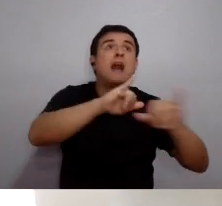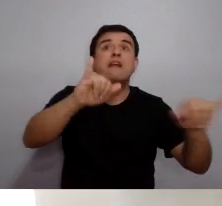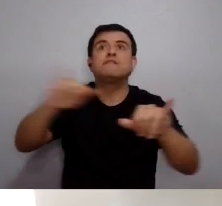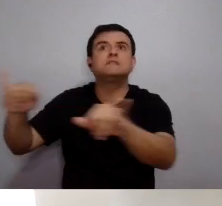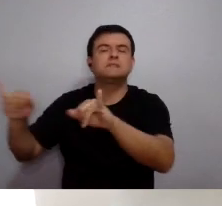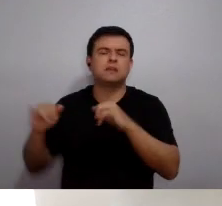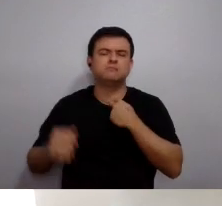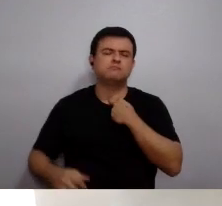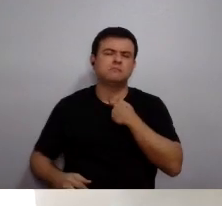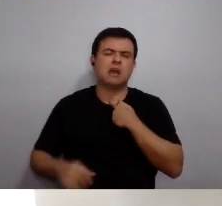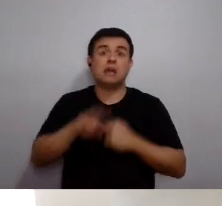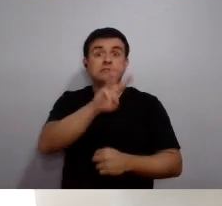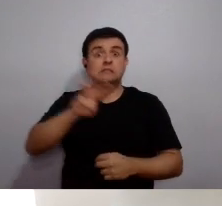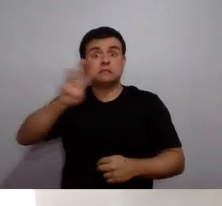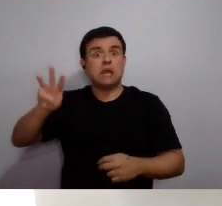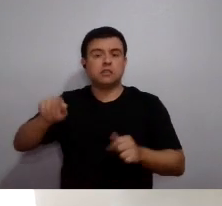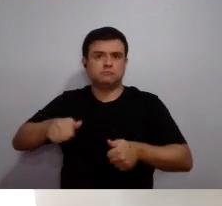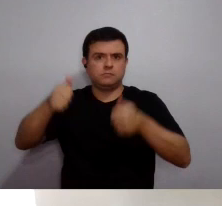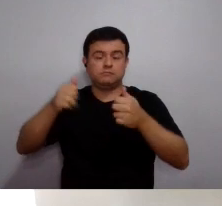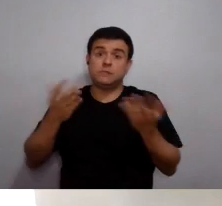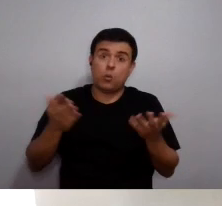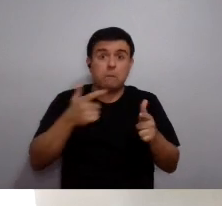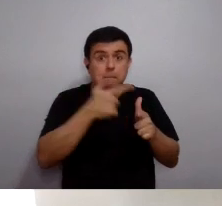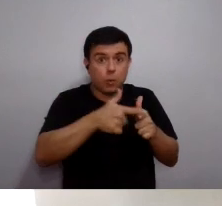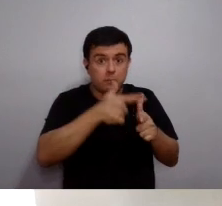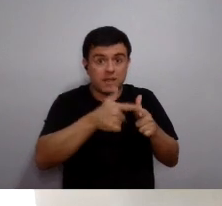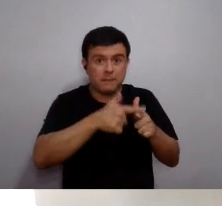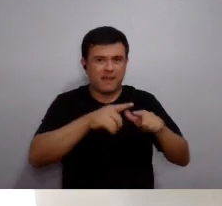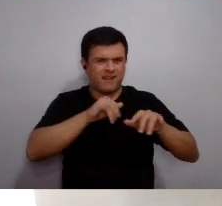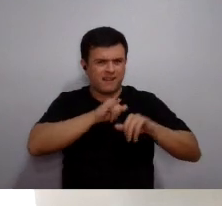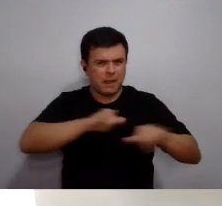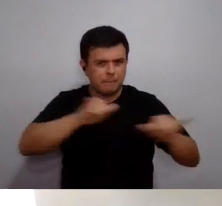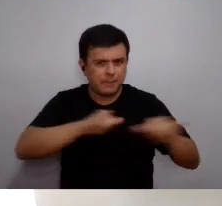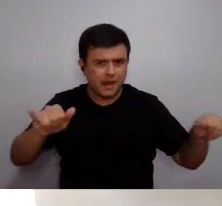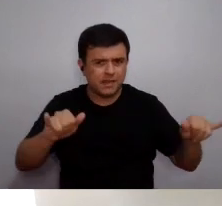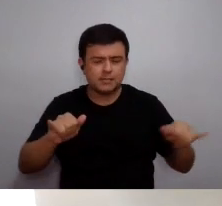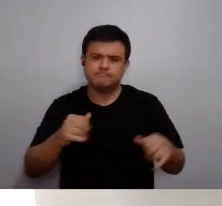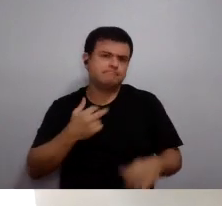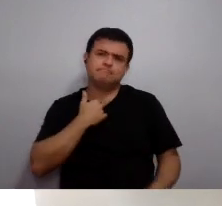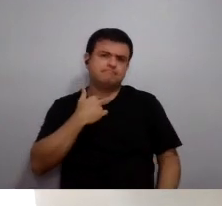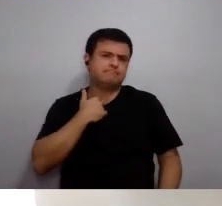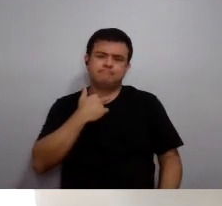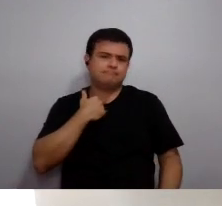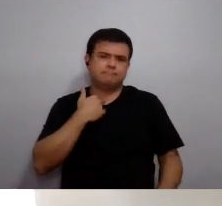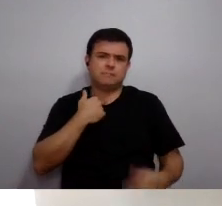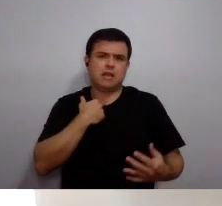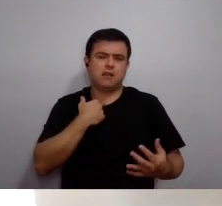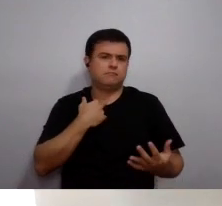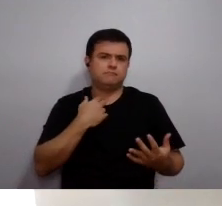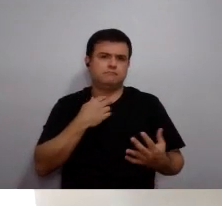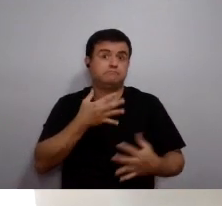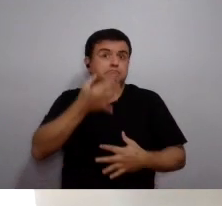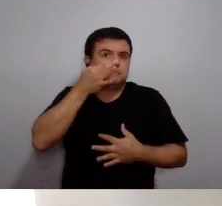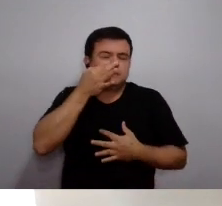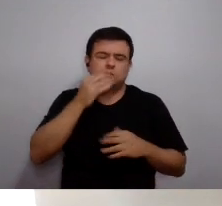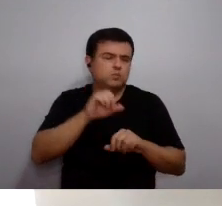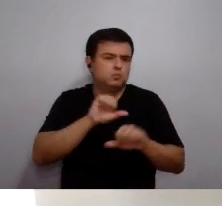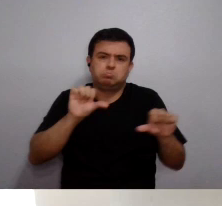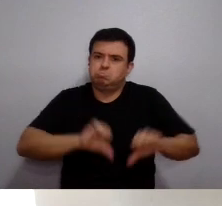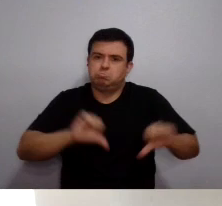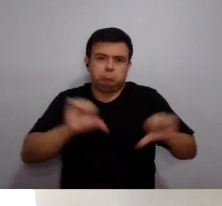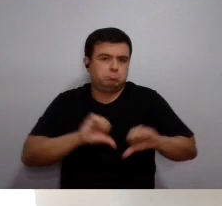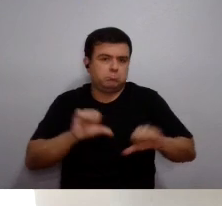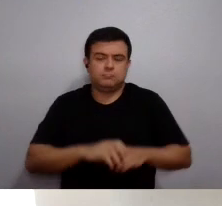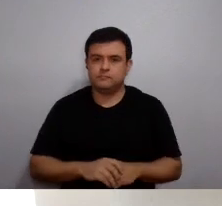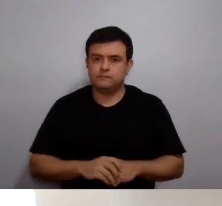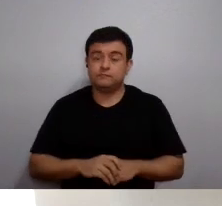quanto técnicos, os administrativos. Então, o problema da campanha não tem solução, não tem como fazer. E a gente não sabe por quanto tempo